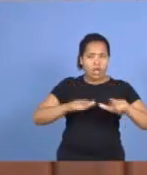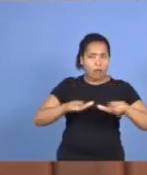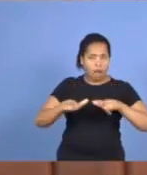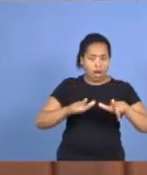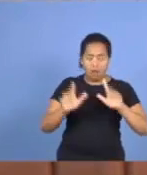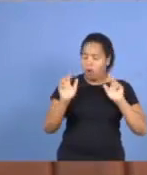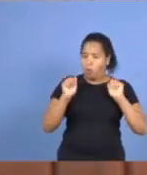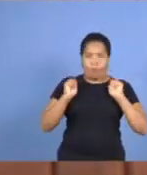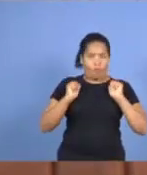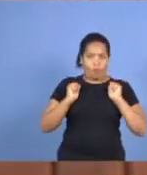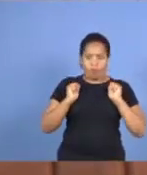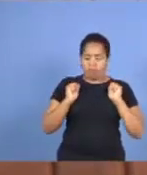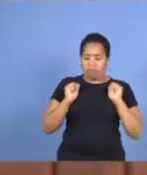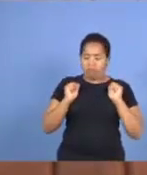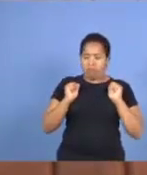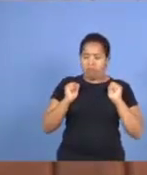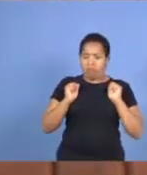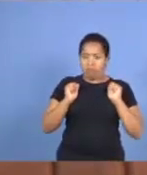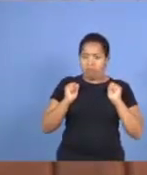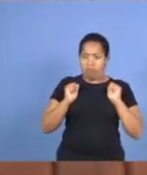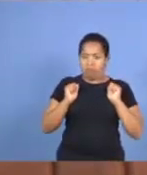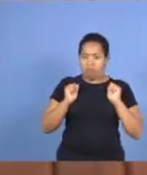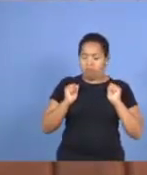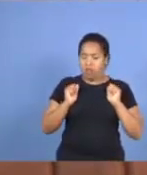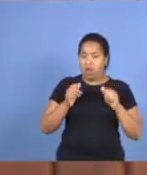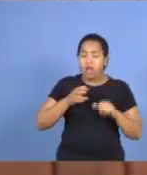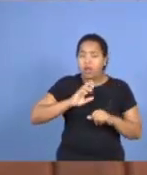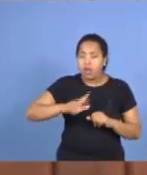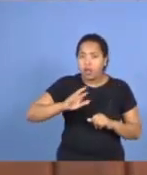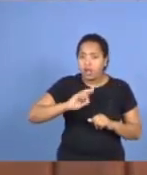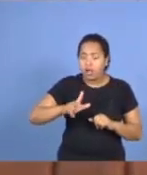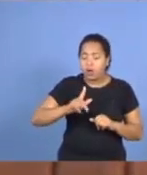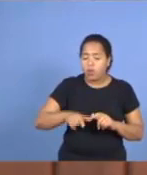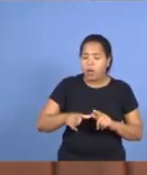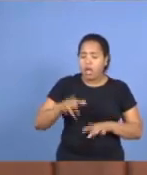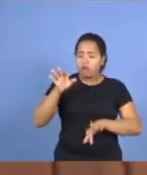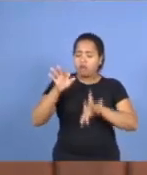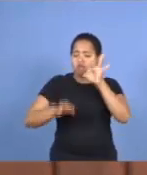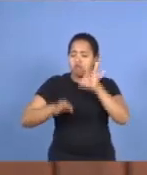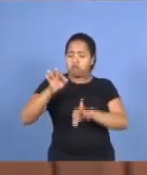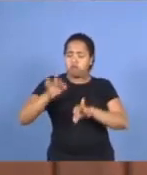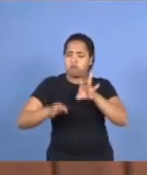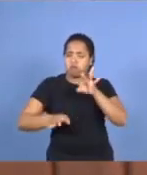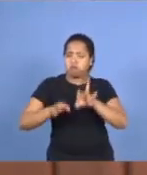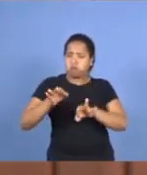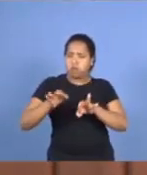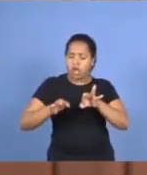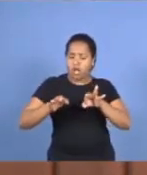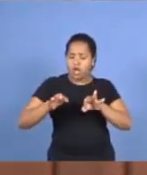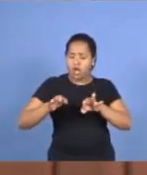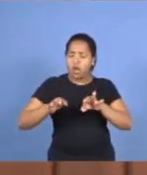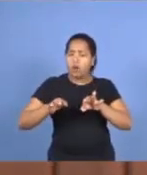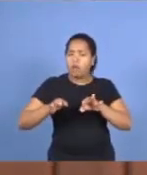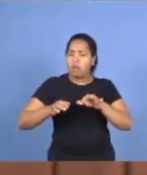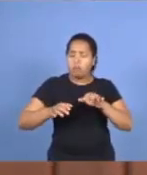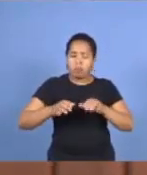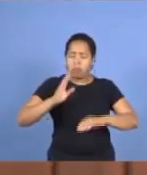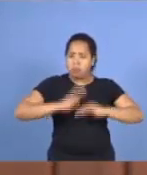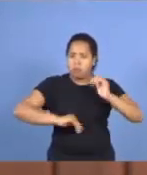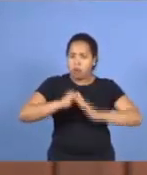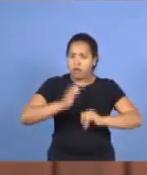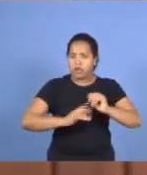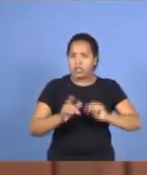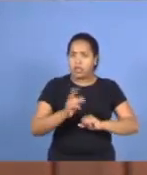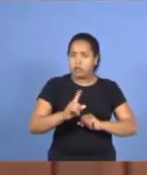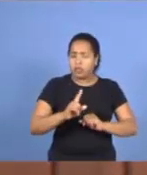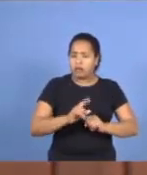Isso é para nós identificarmos que não se trata de nobres no sentido da profissão, no sentido da nobreza humana, não é nesse